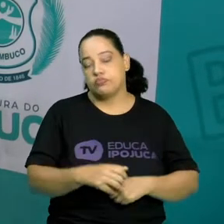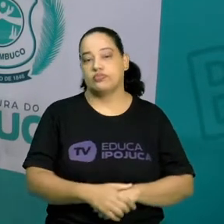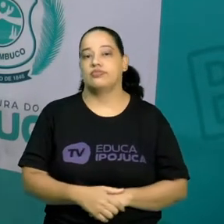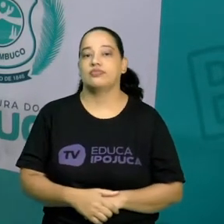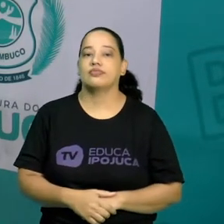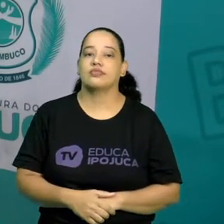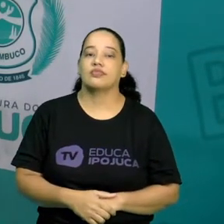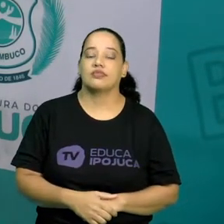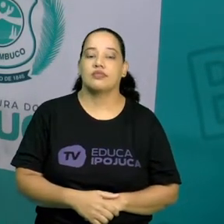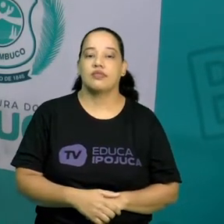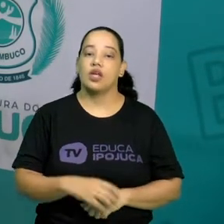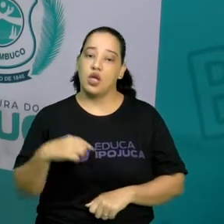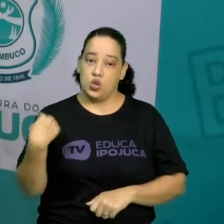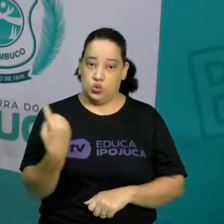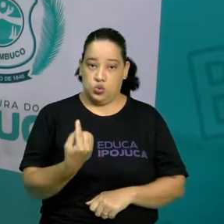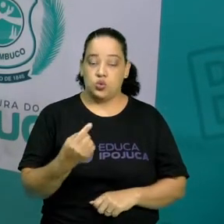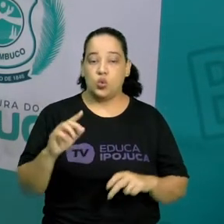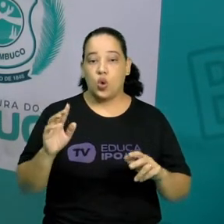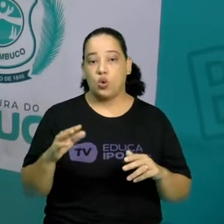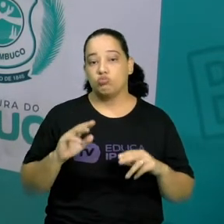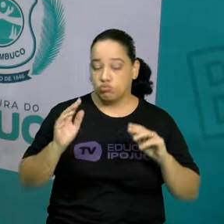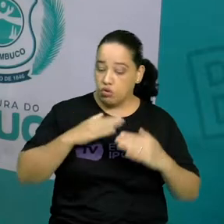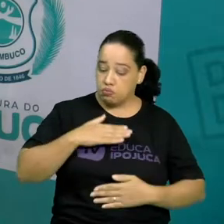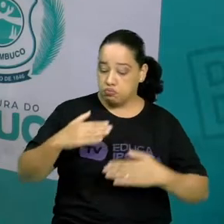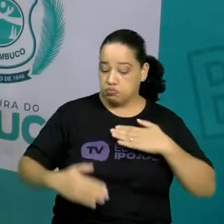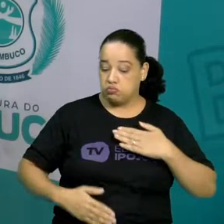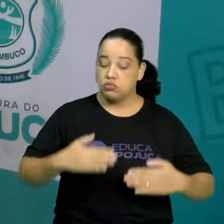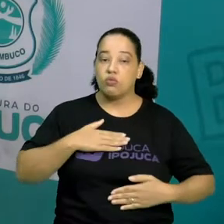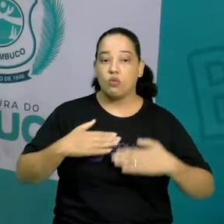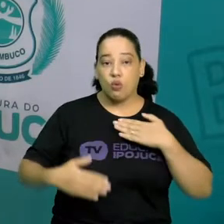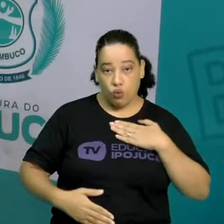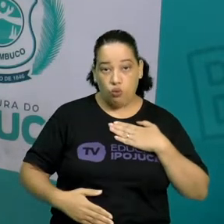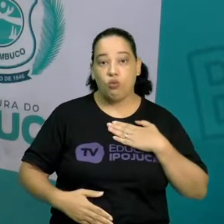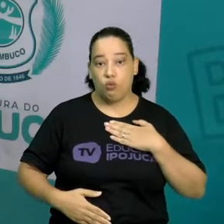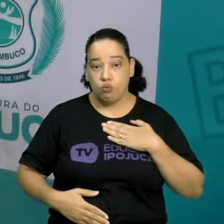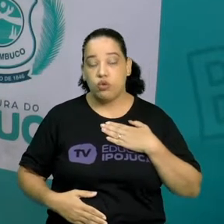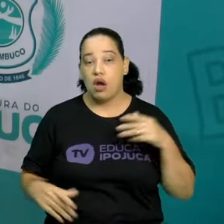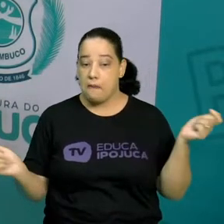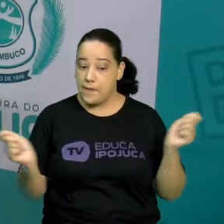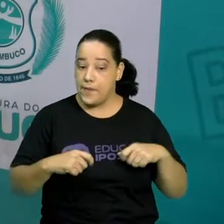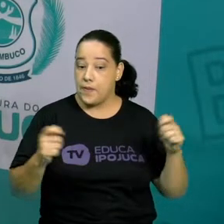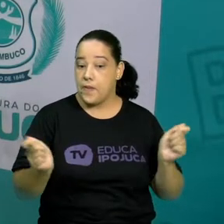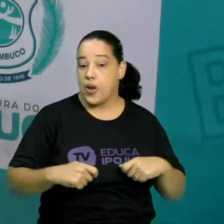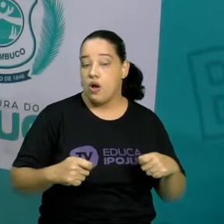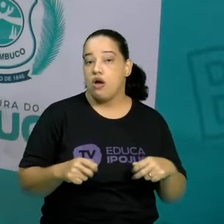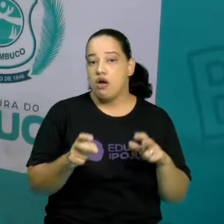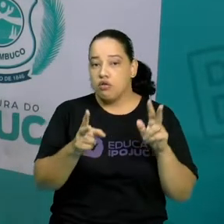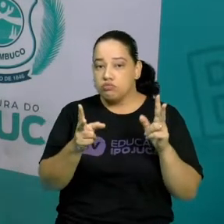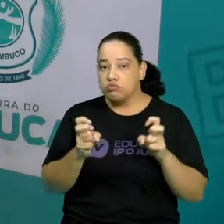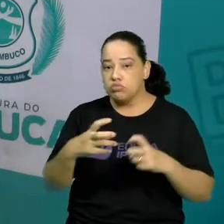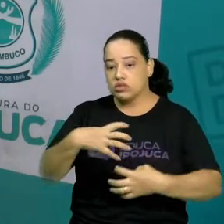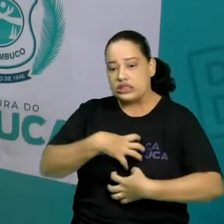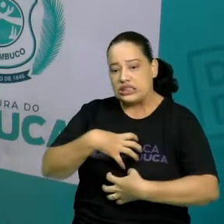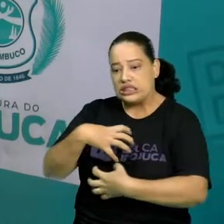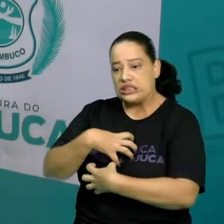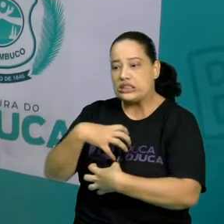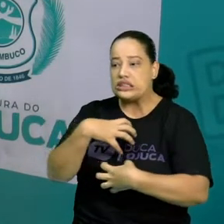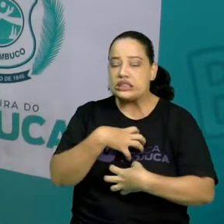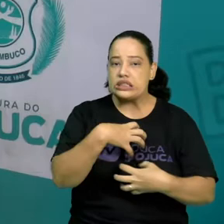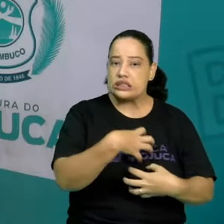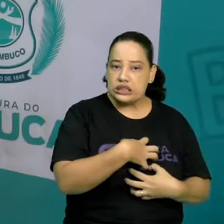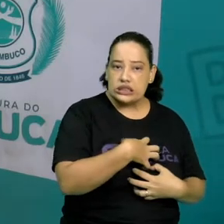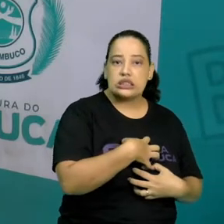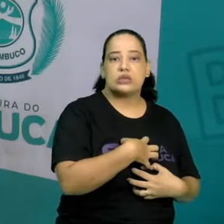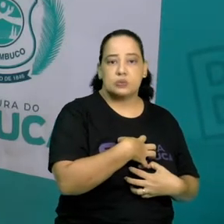Bom, o nosso corpo, o nosso corpo, crianças, ele é capaz de perceber tudo o que acontece ao nosso